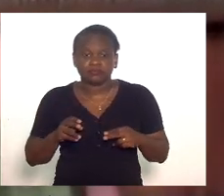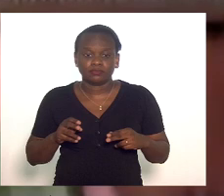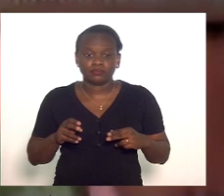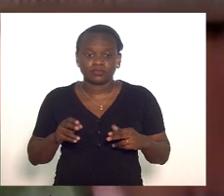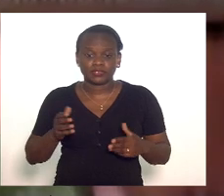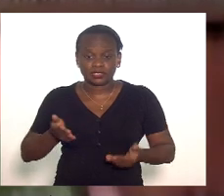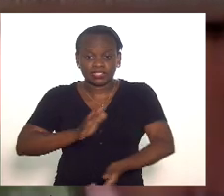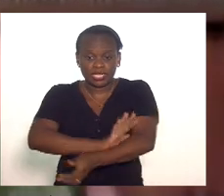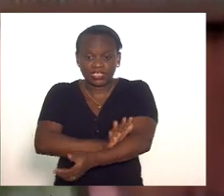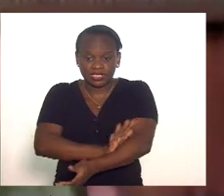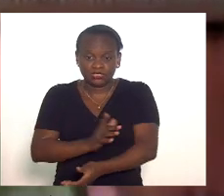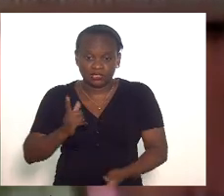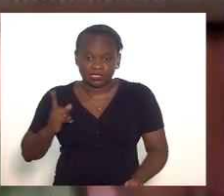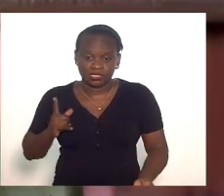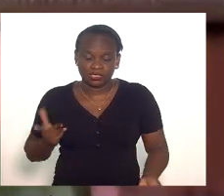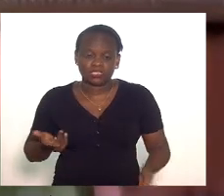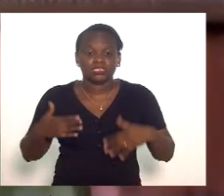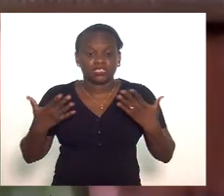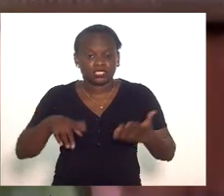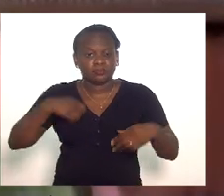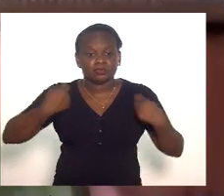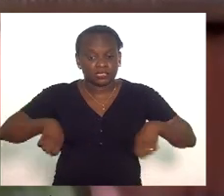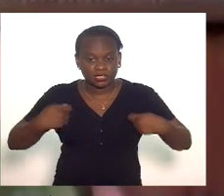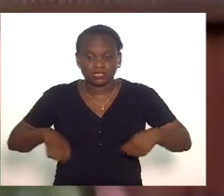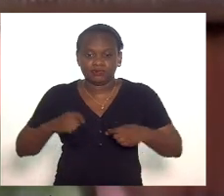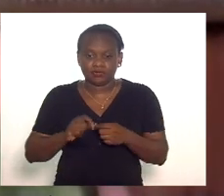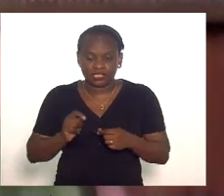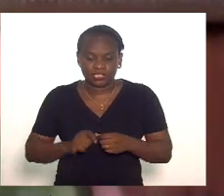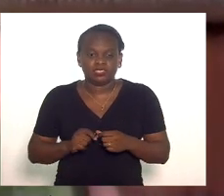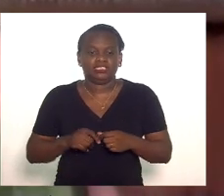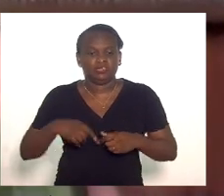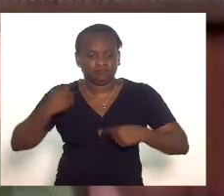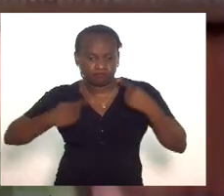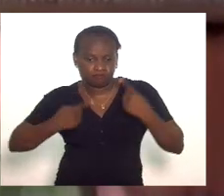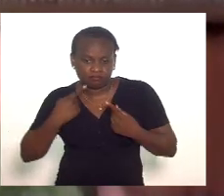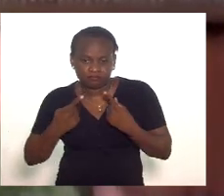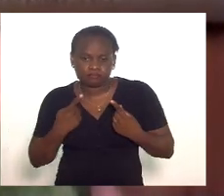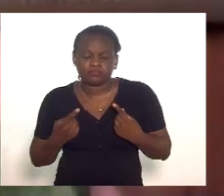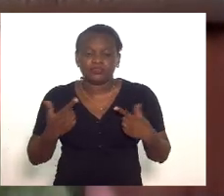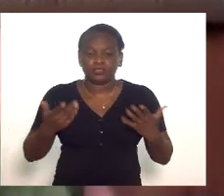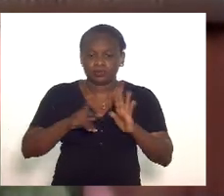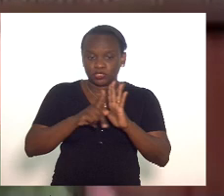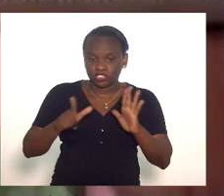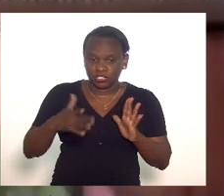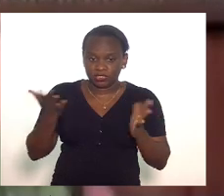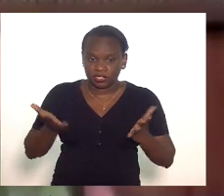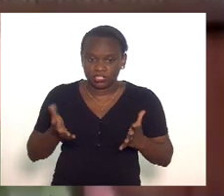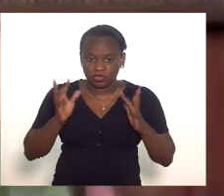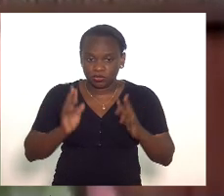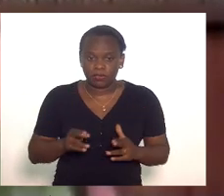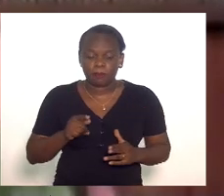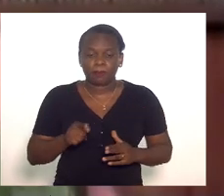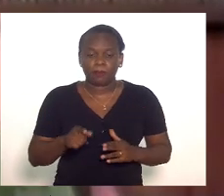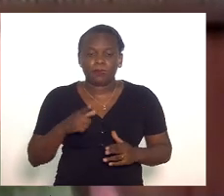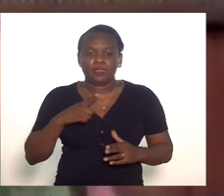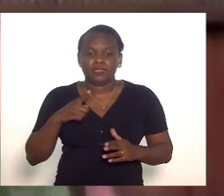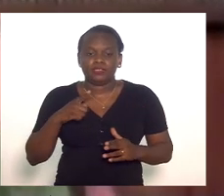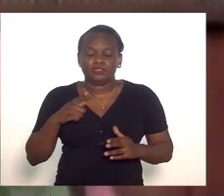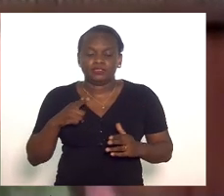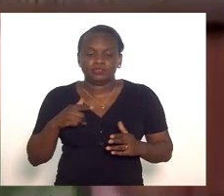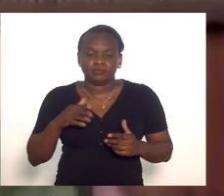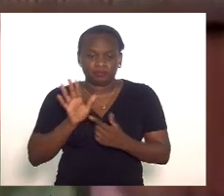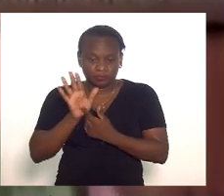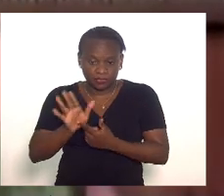racismo e a gente precisa fazer esse debate quando um projeto como esse vem a baila